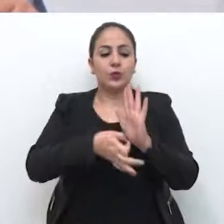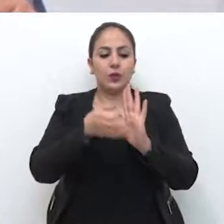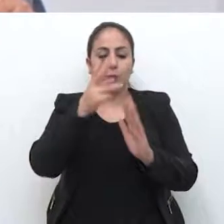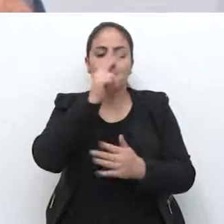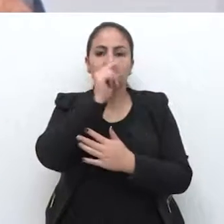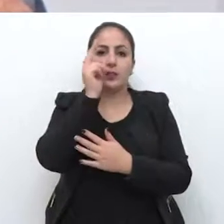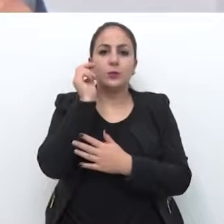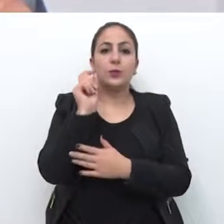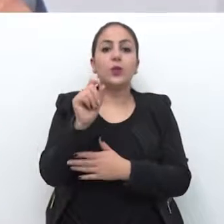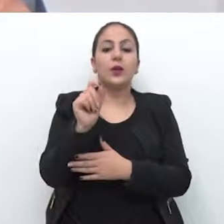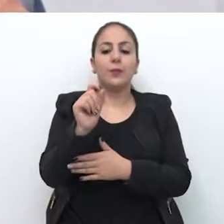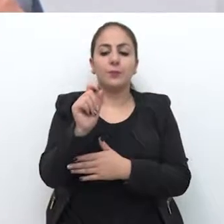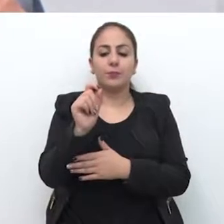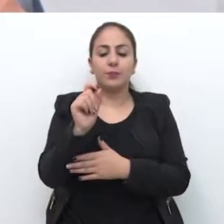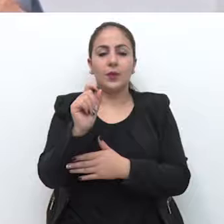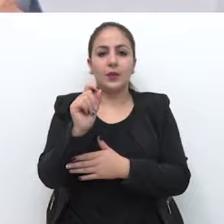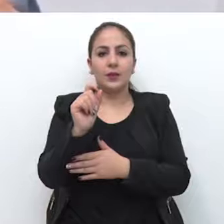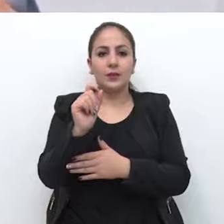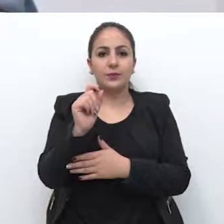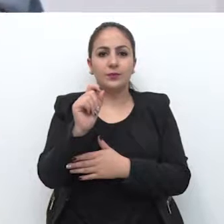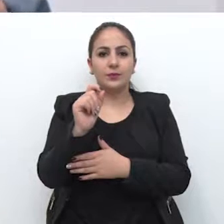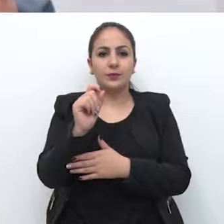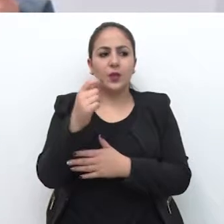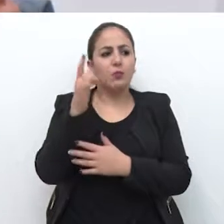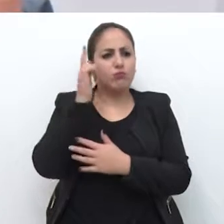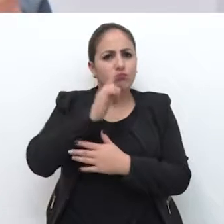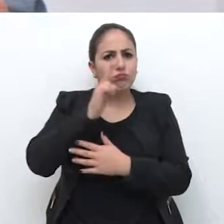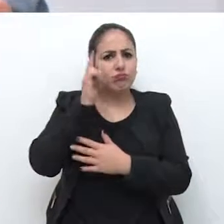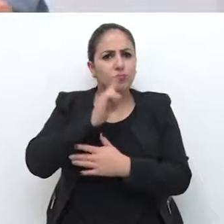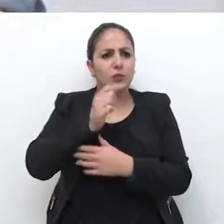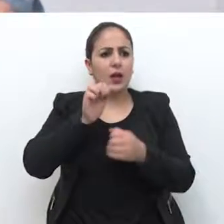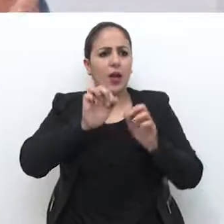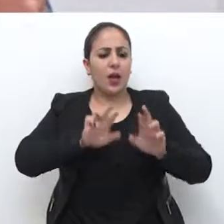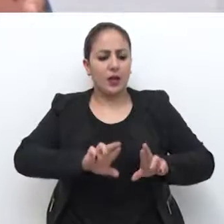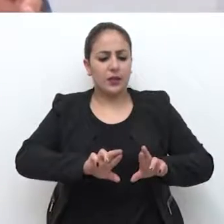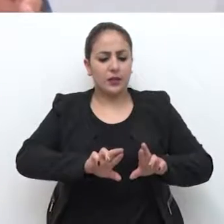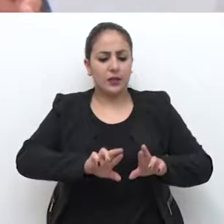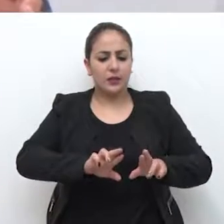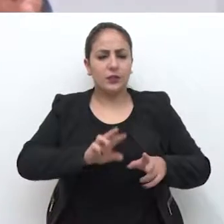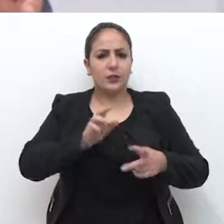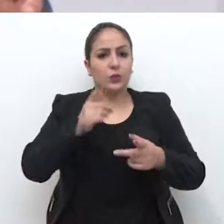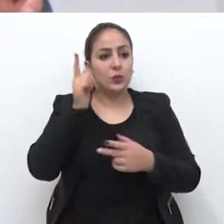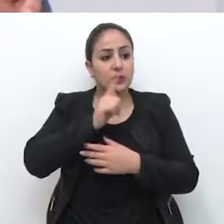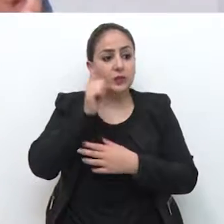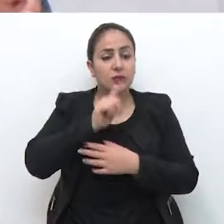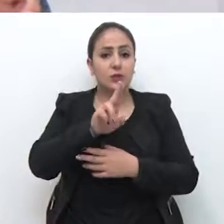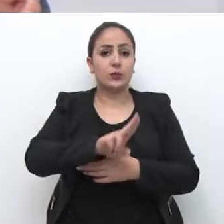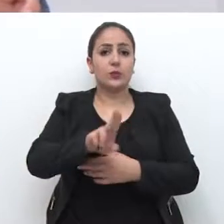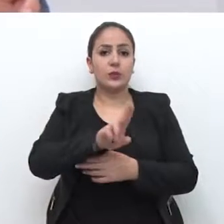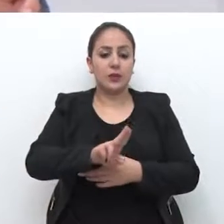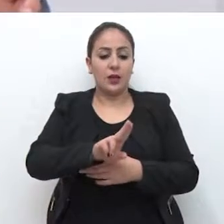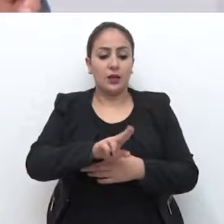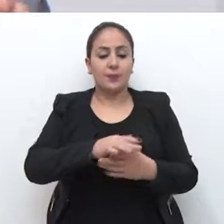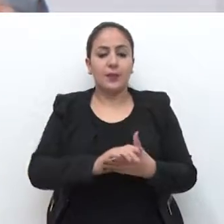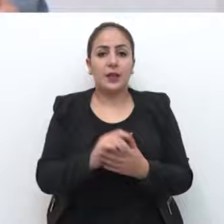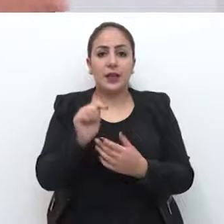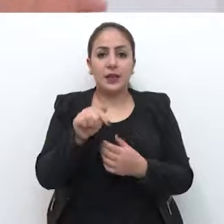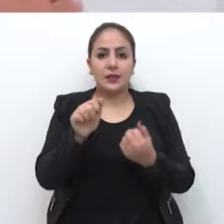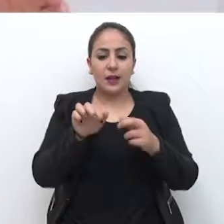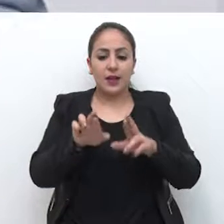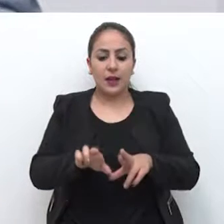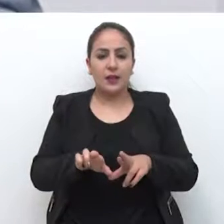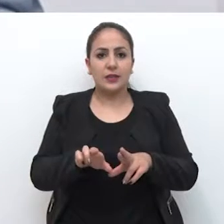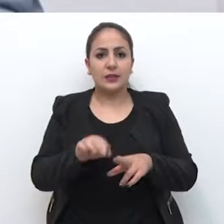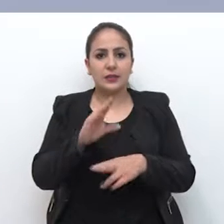Executivo que conseguisse aquela área que decretasse a utilidade pública e essa área da CESA